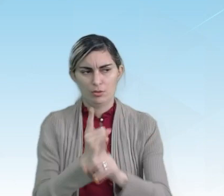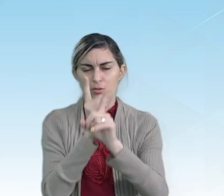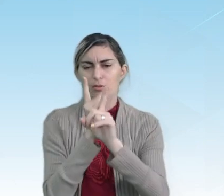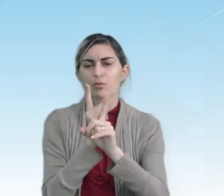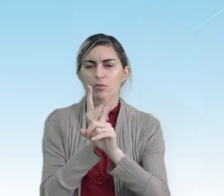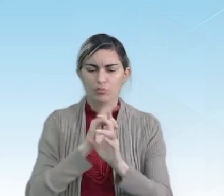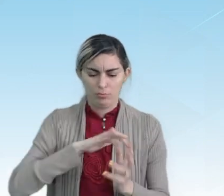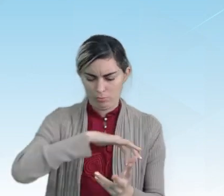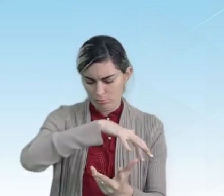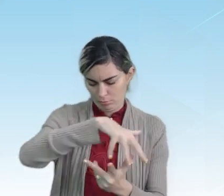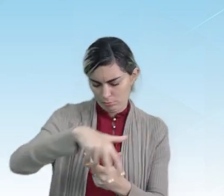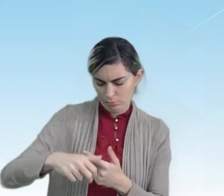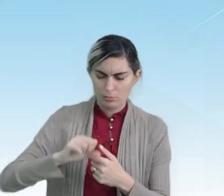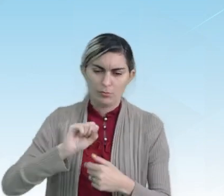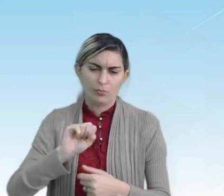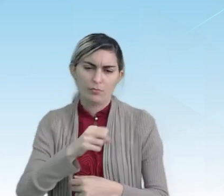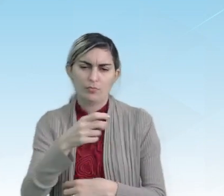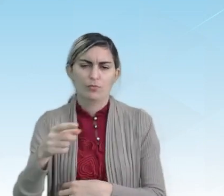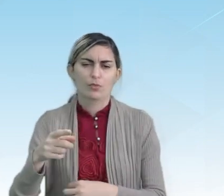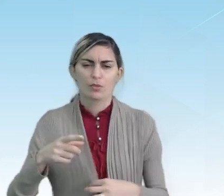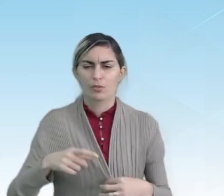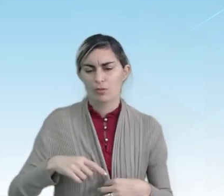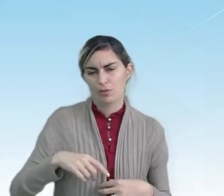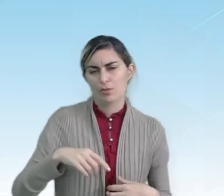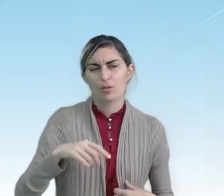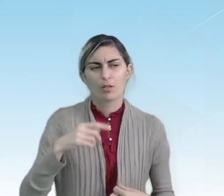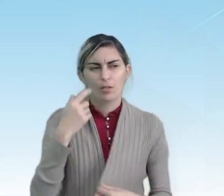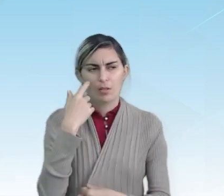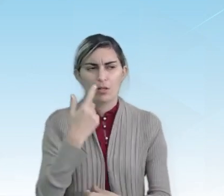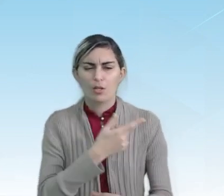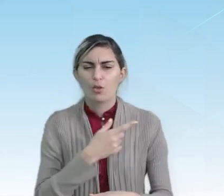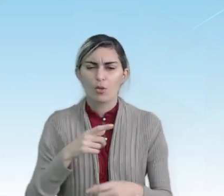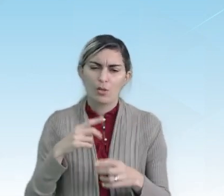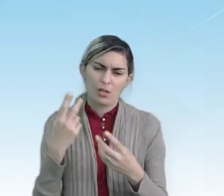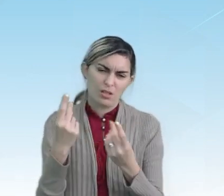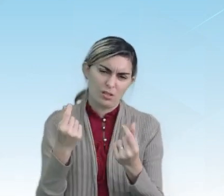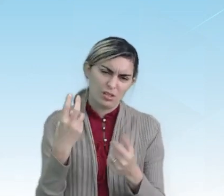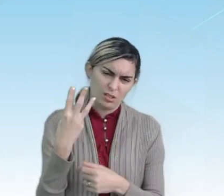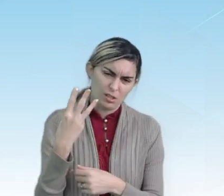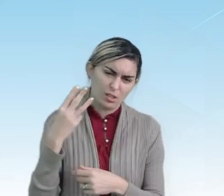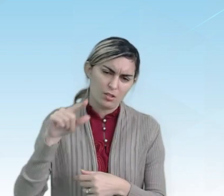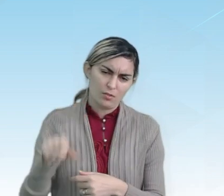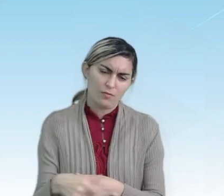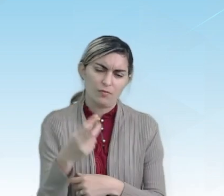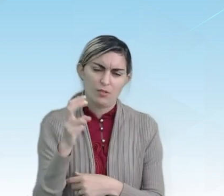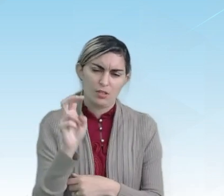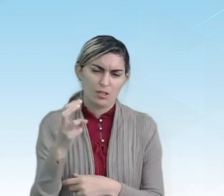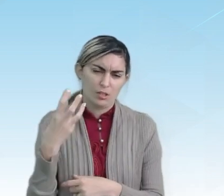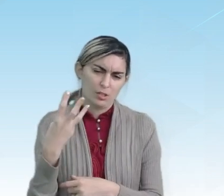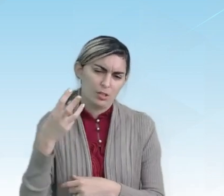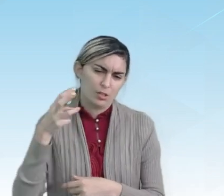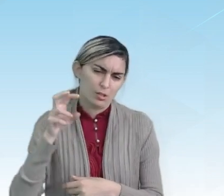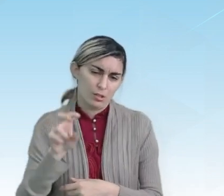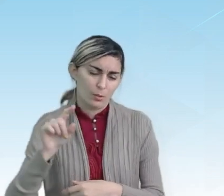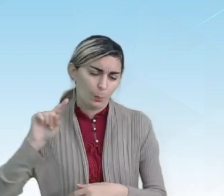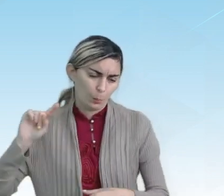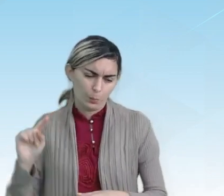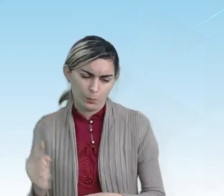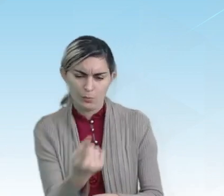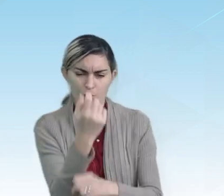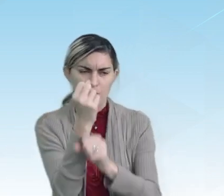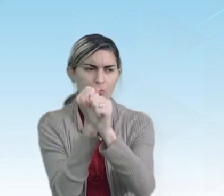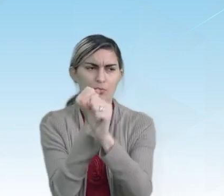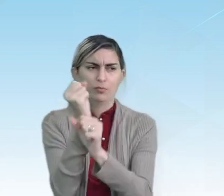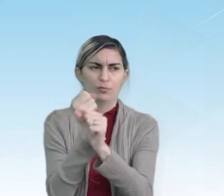no mundo são os estromatólitos, com cerca de 3,35 milhões de